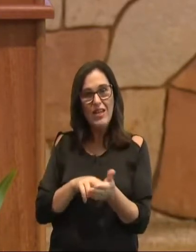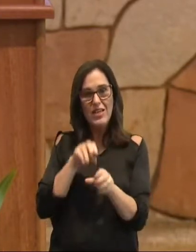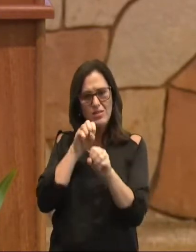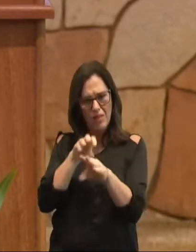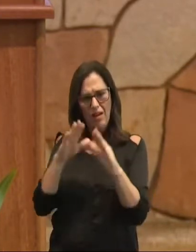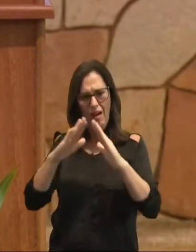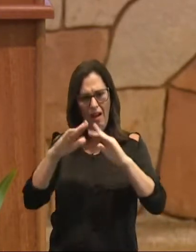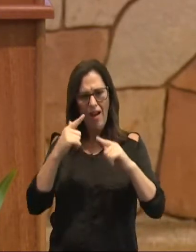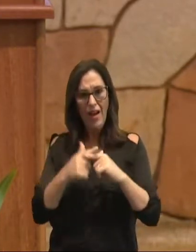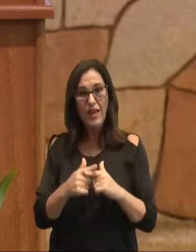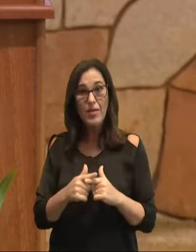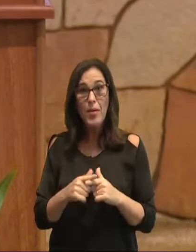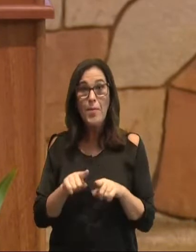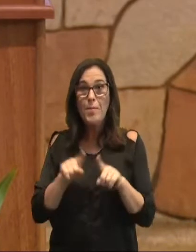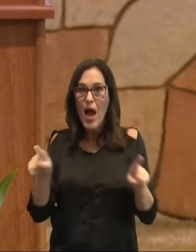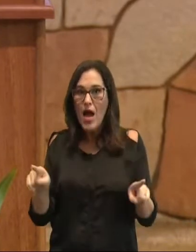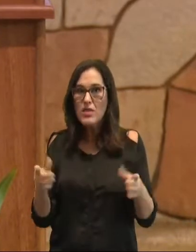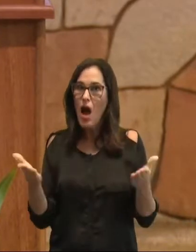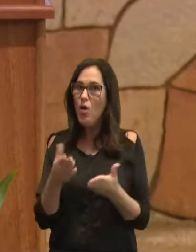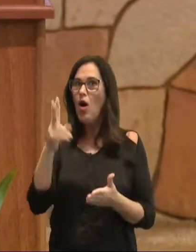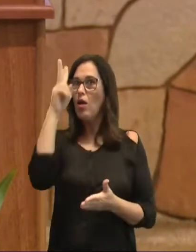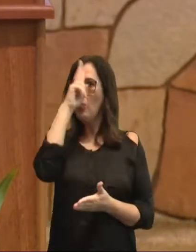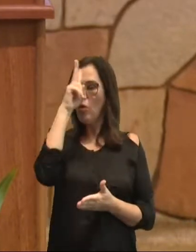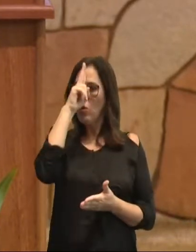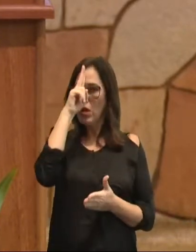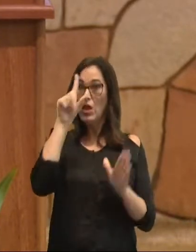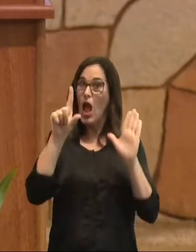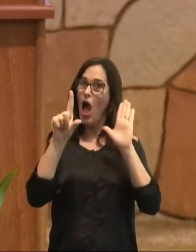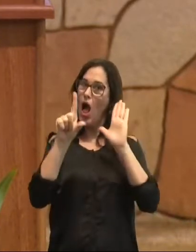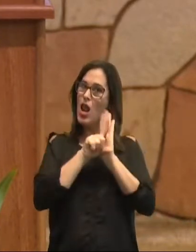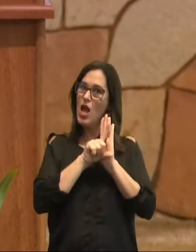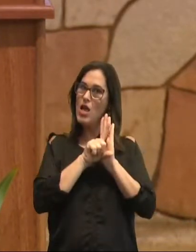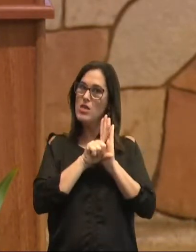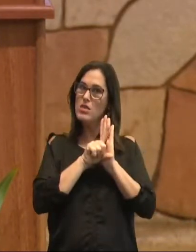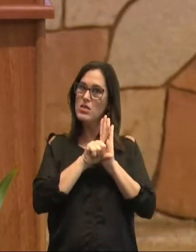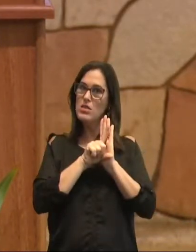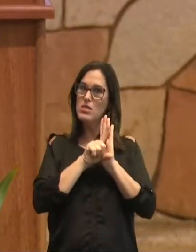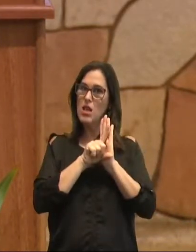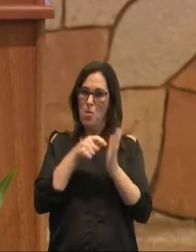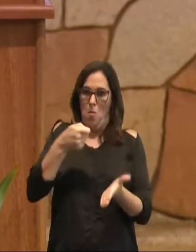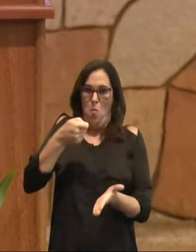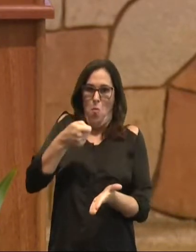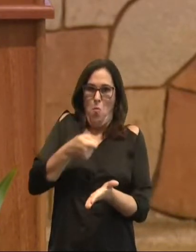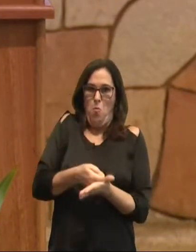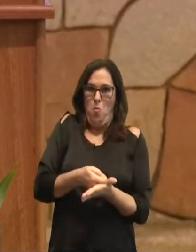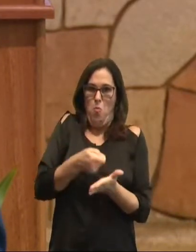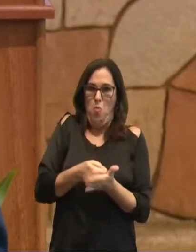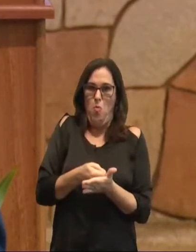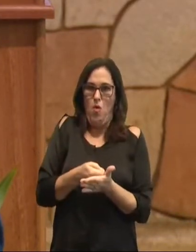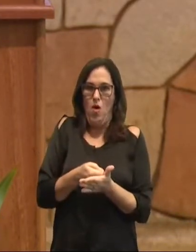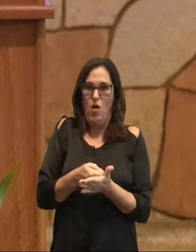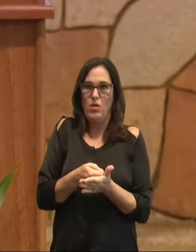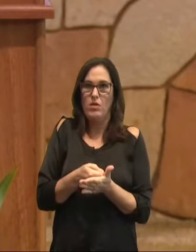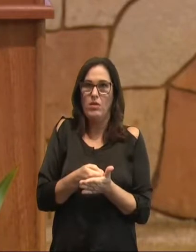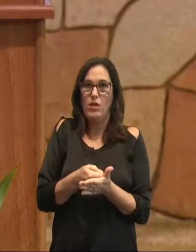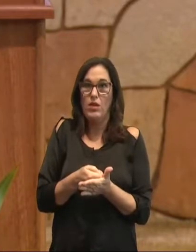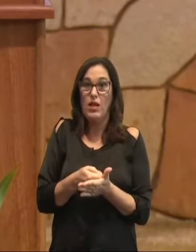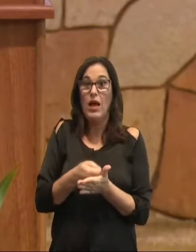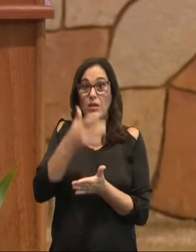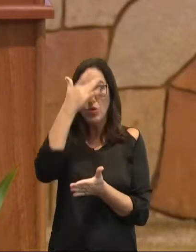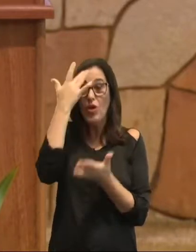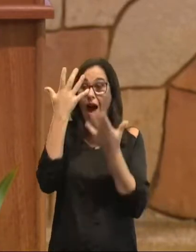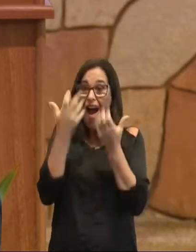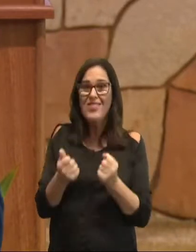Mas por ora é importante lembrar que a lei já não tem mais efeito sobre aqueles que estão em Cristo.